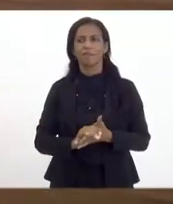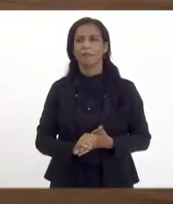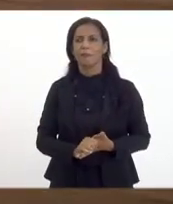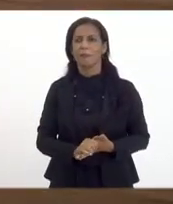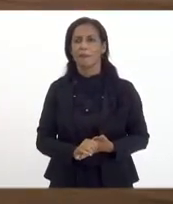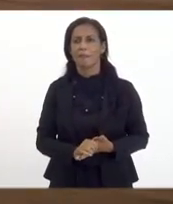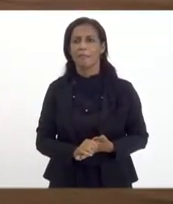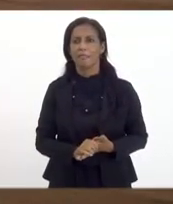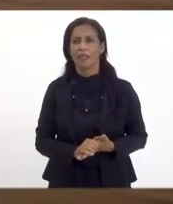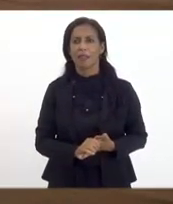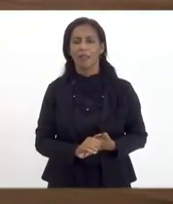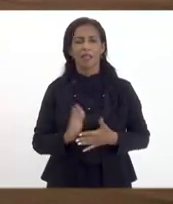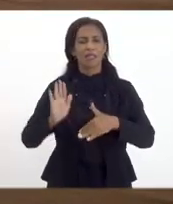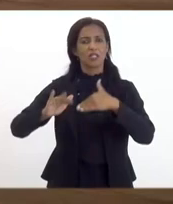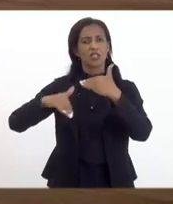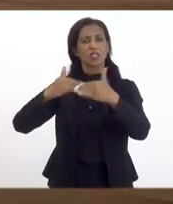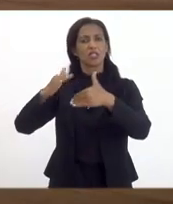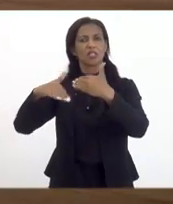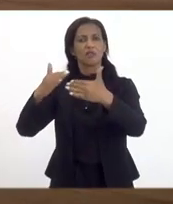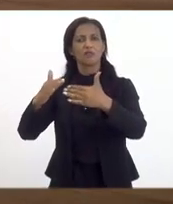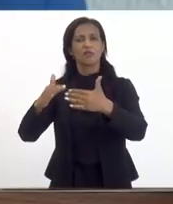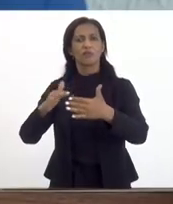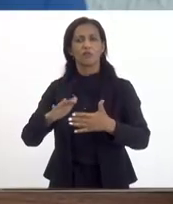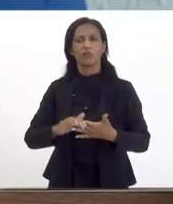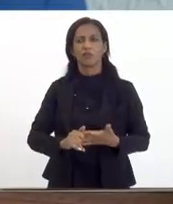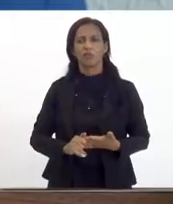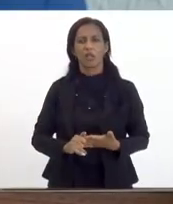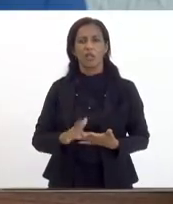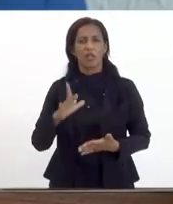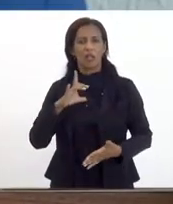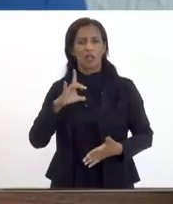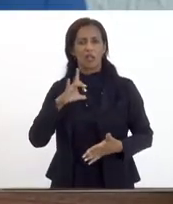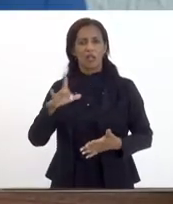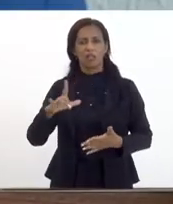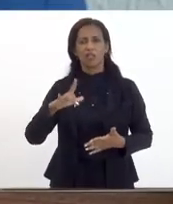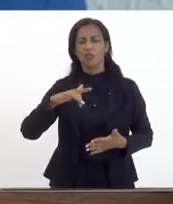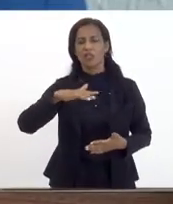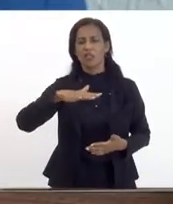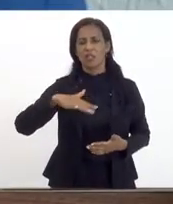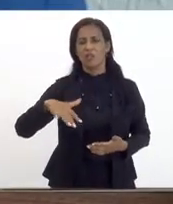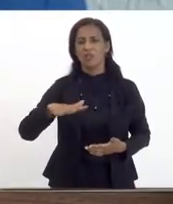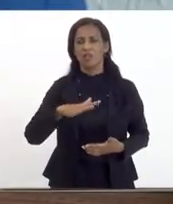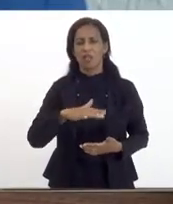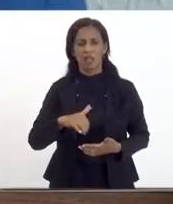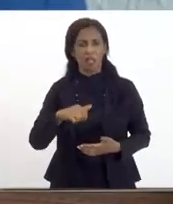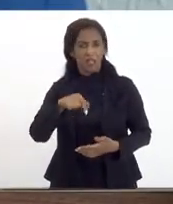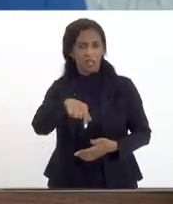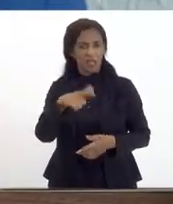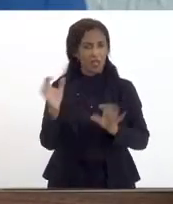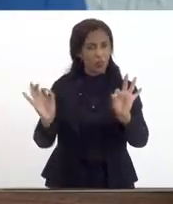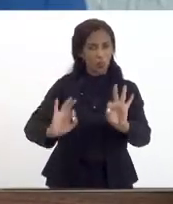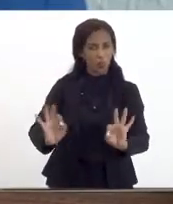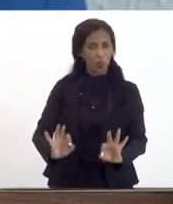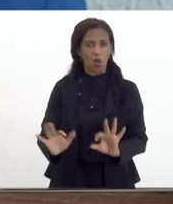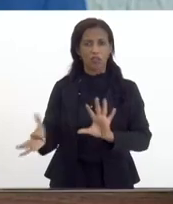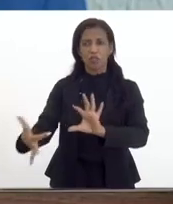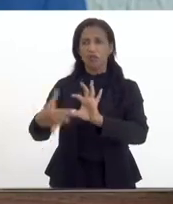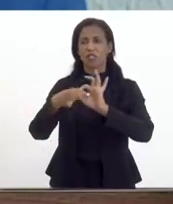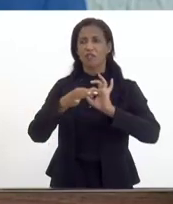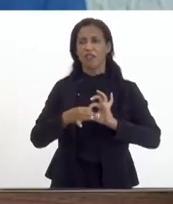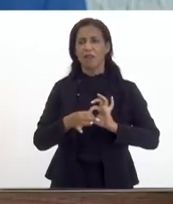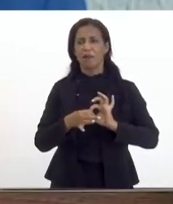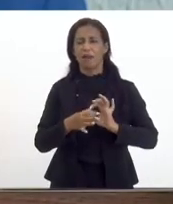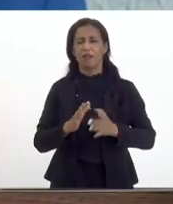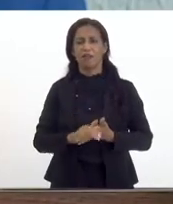esse desenvolvimento que essa região tem a terra que essa região tem e aqui me uno as palavras do prefeito